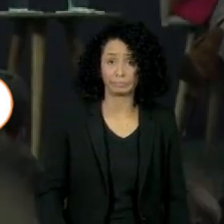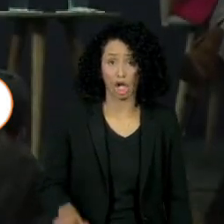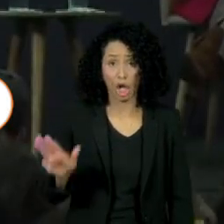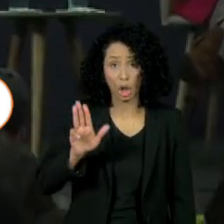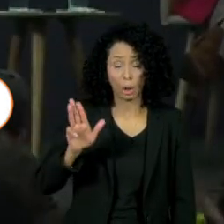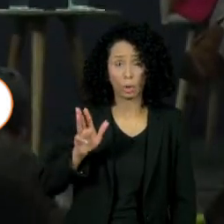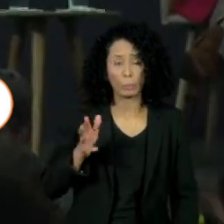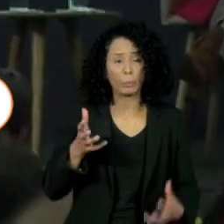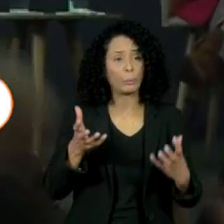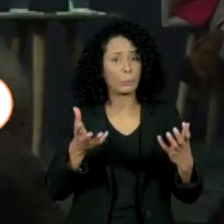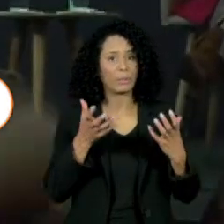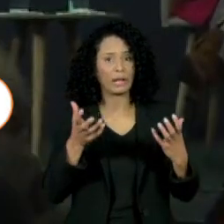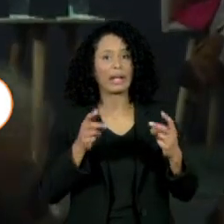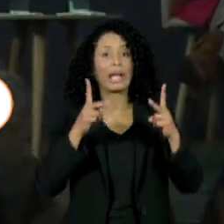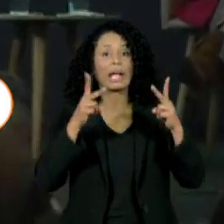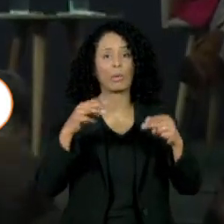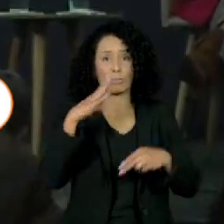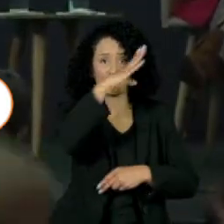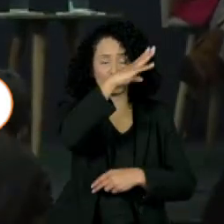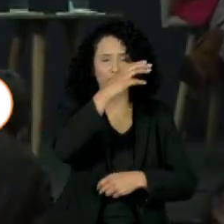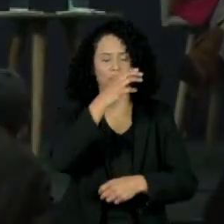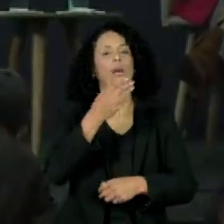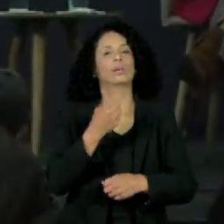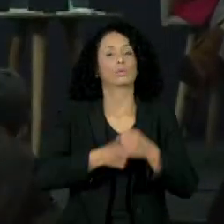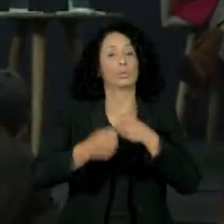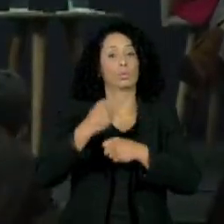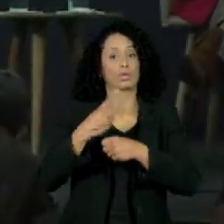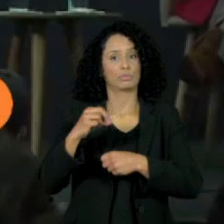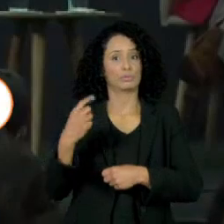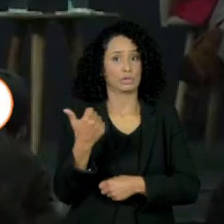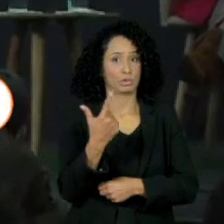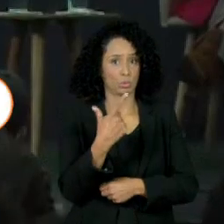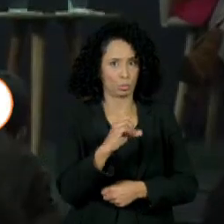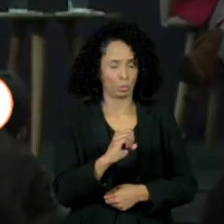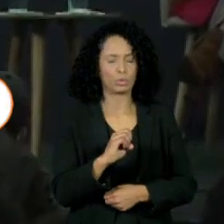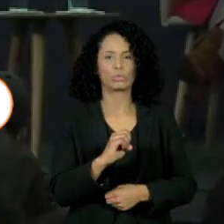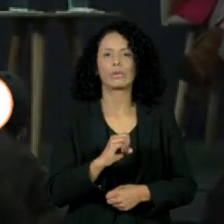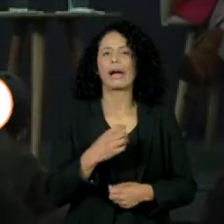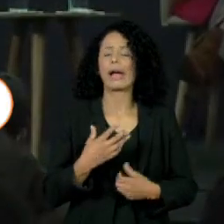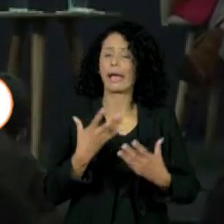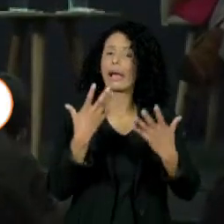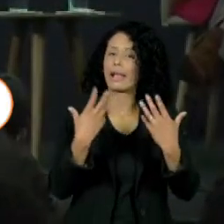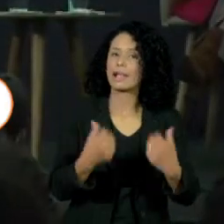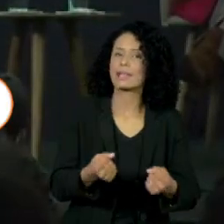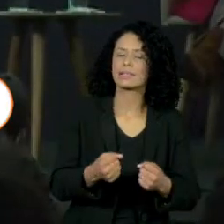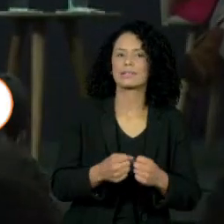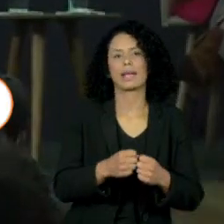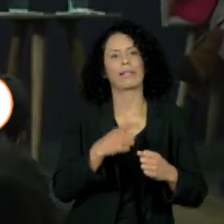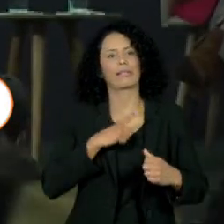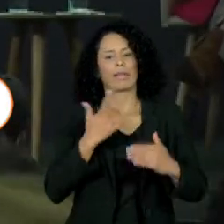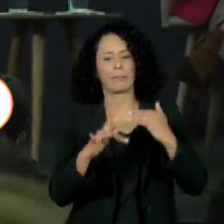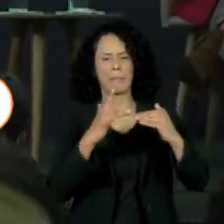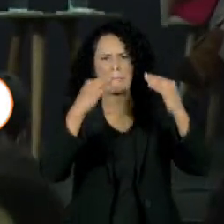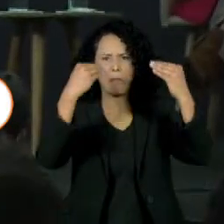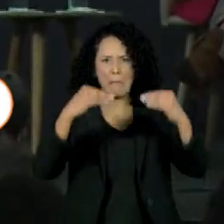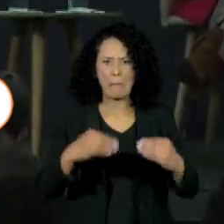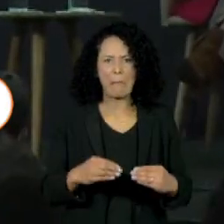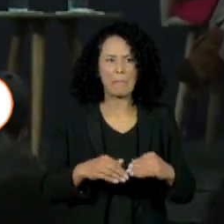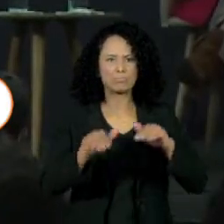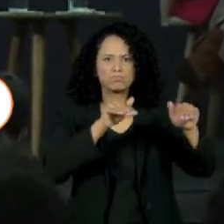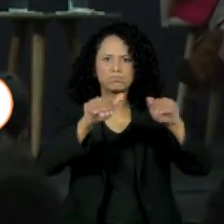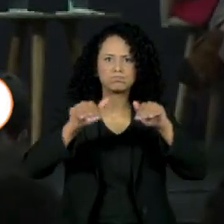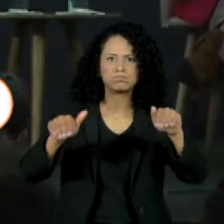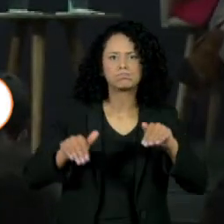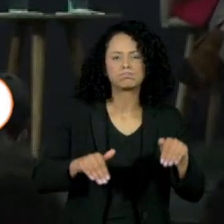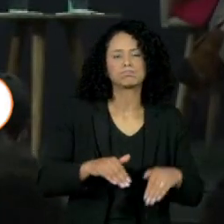Bolsonaro em 2018 e aposta nas redes sociais para atingir grande parte da população, especialmente